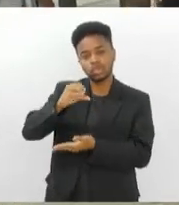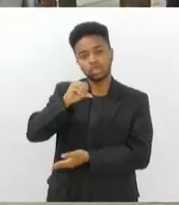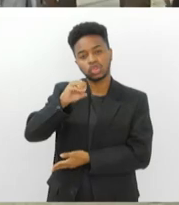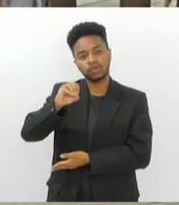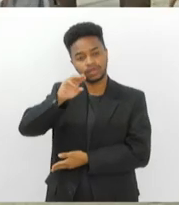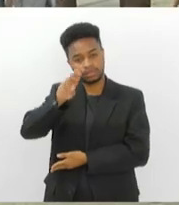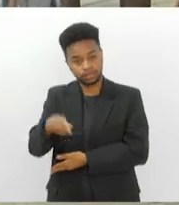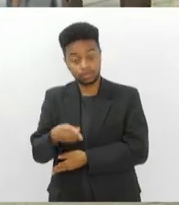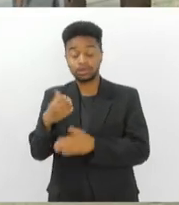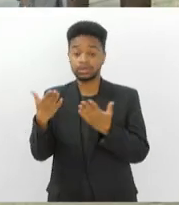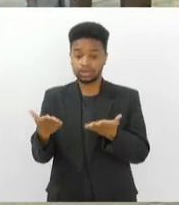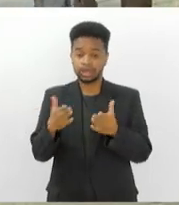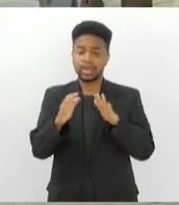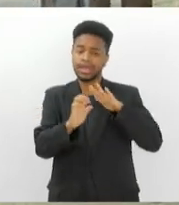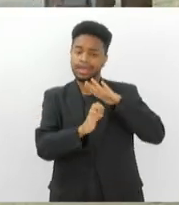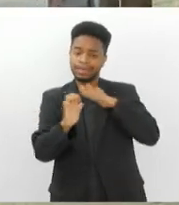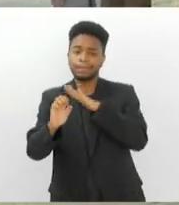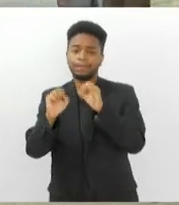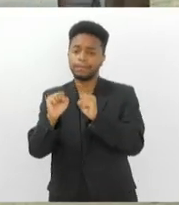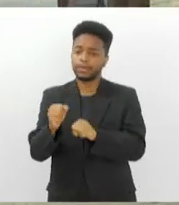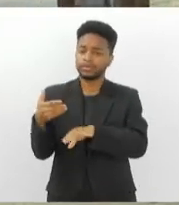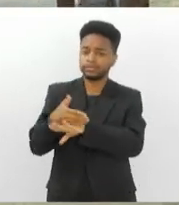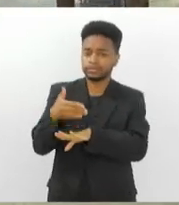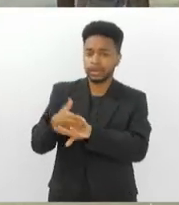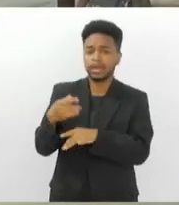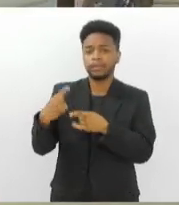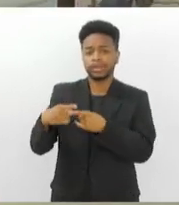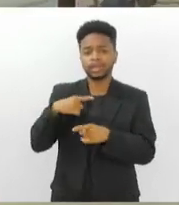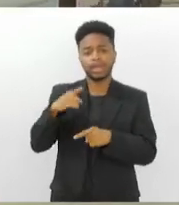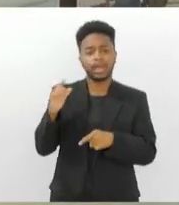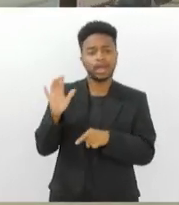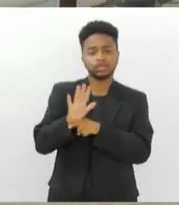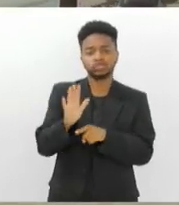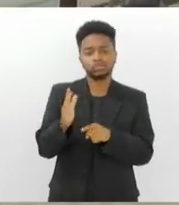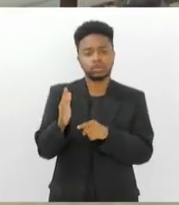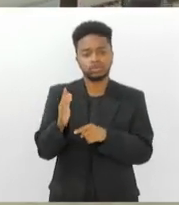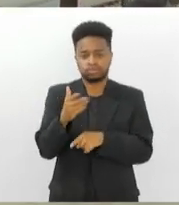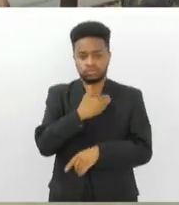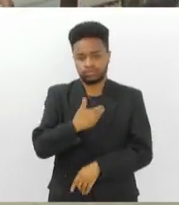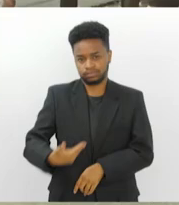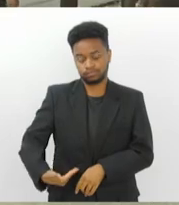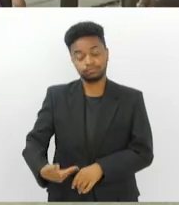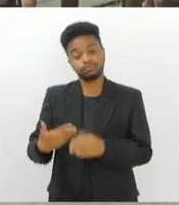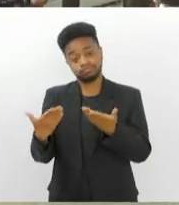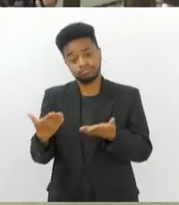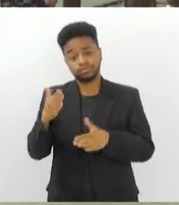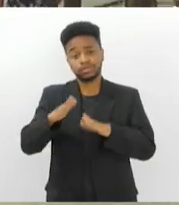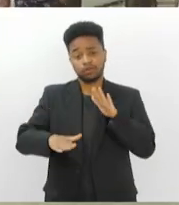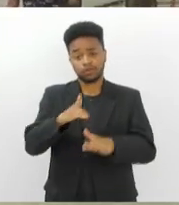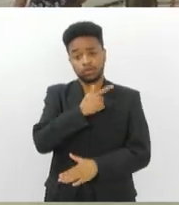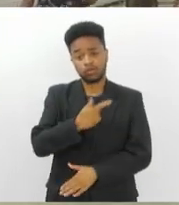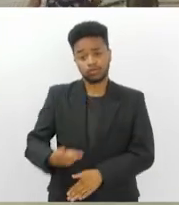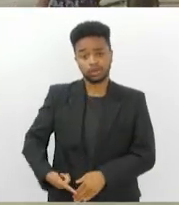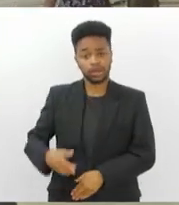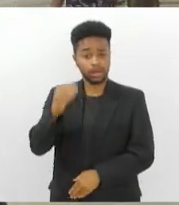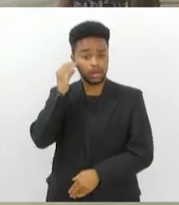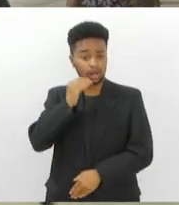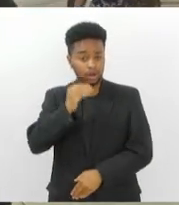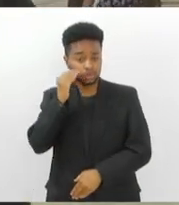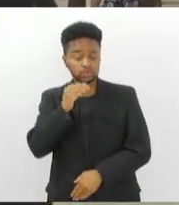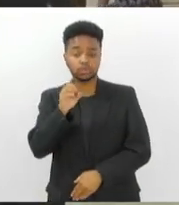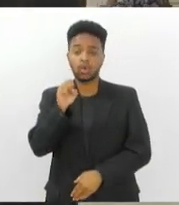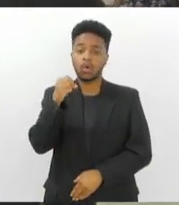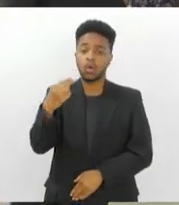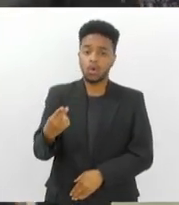podem participar, porque eles, inclusive, têm um benefício fiscal. E eu tenho certeza, quem saiba o nosso governador, Cláudio Castro, quem